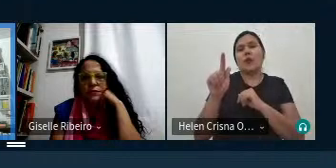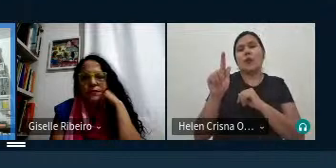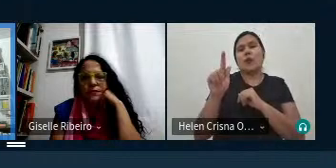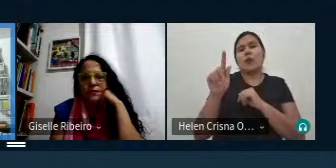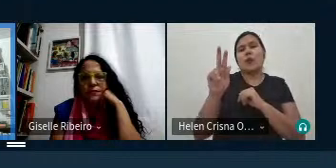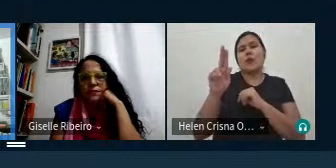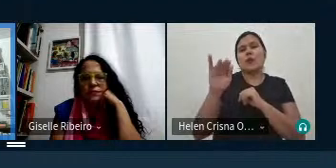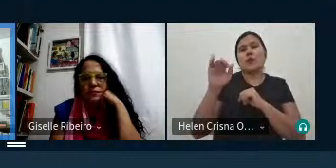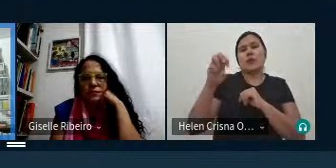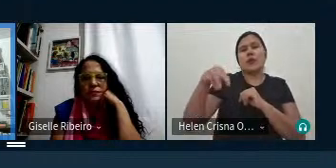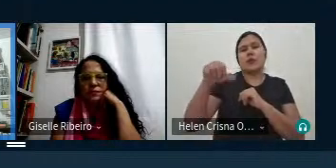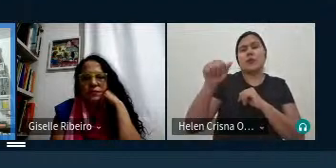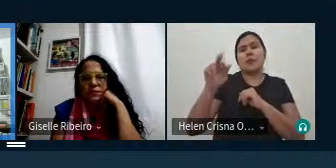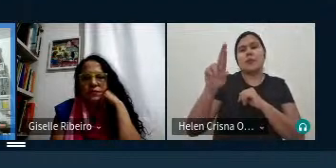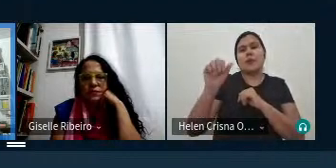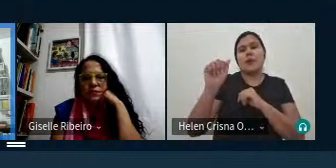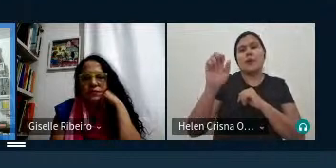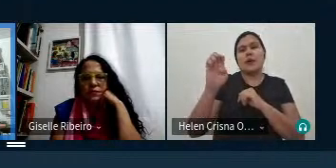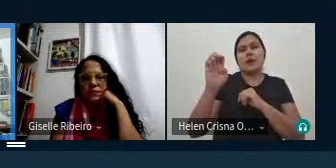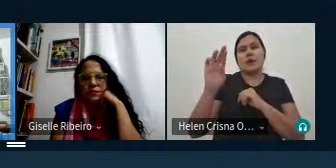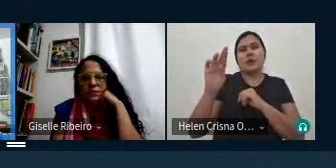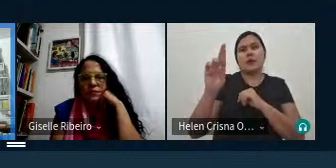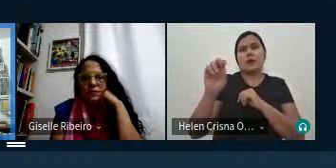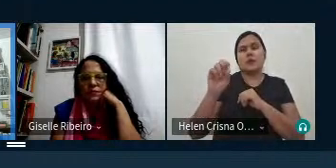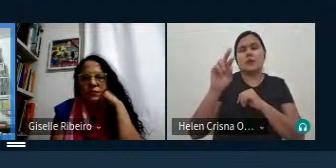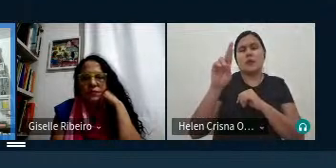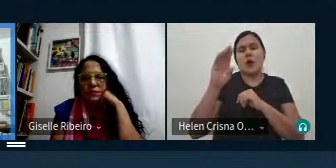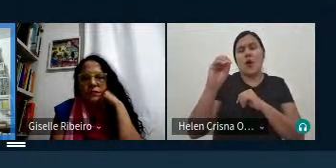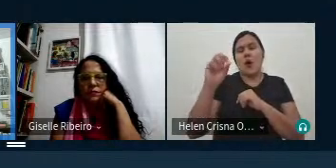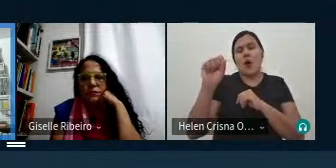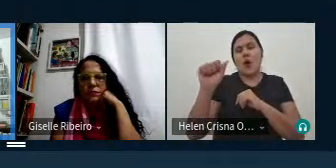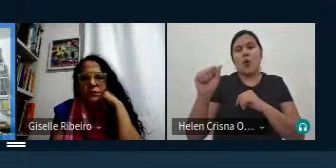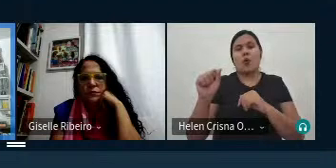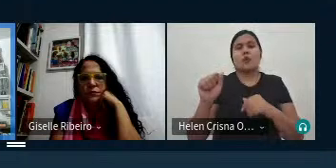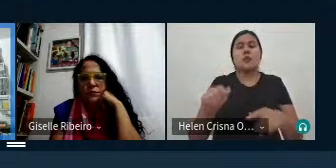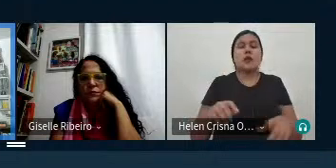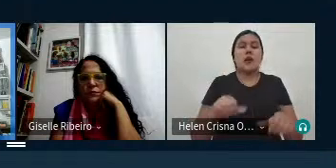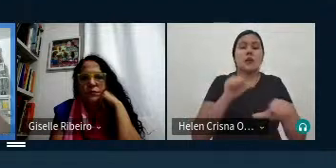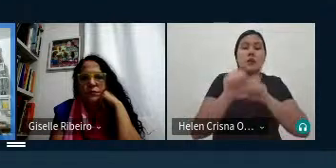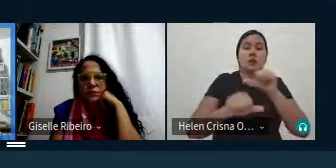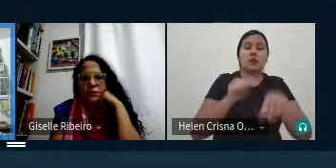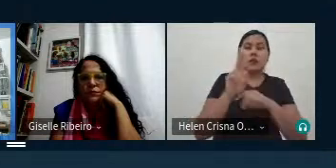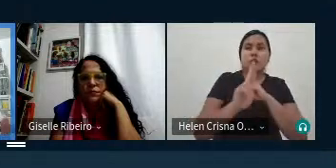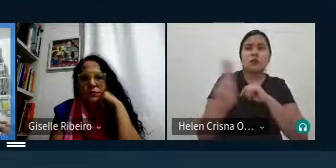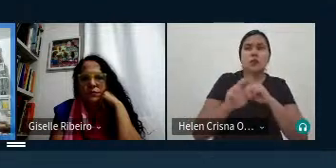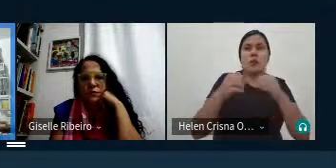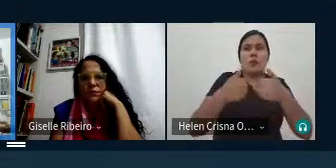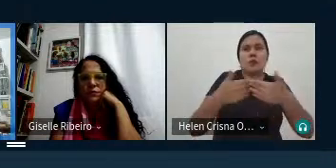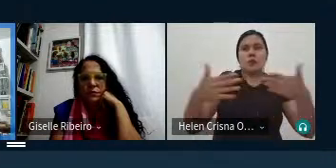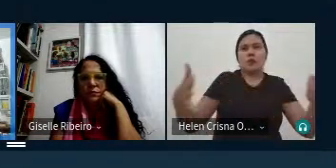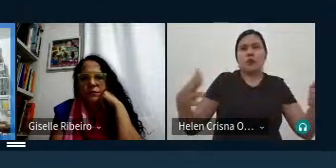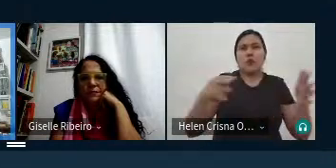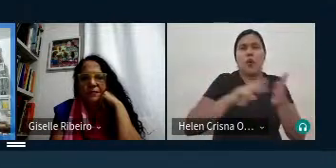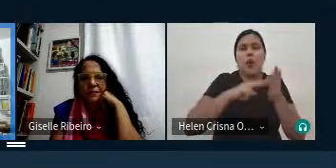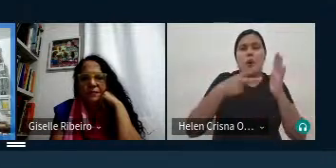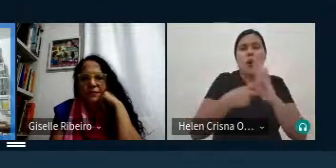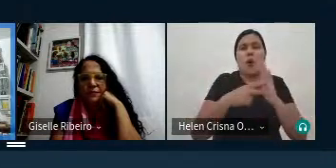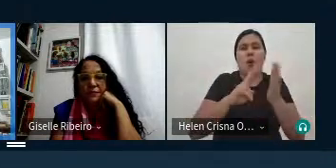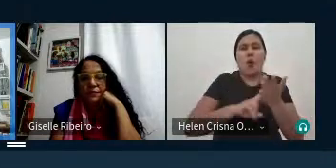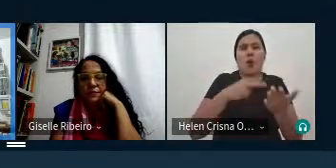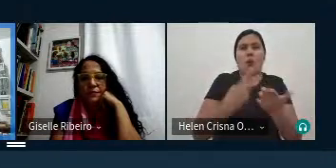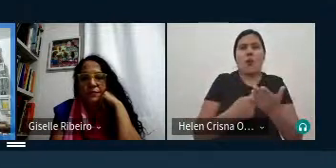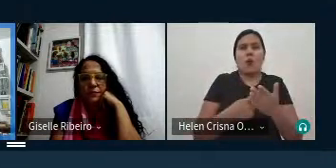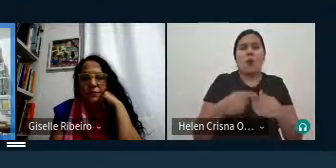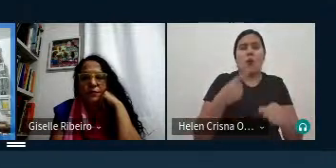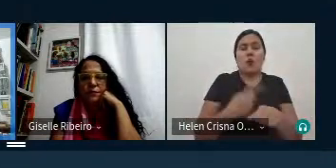suscita isso para o tradutor alemão essa mudança de nomes para poder ampliar o sentido então eu acho que o tradutor nesse